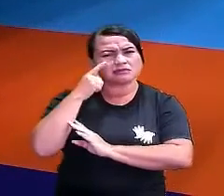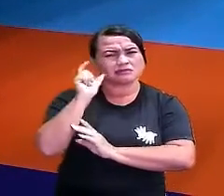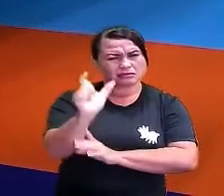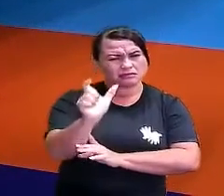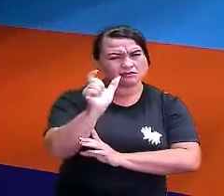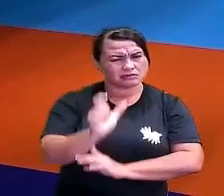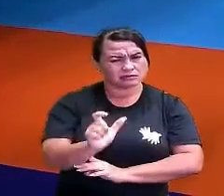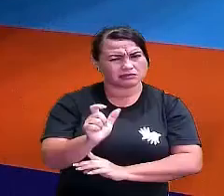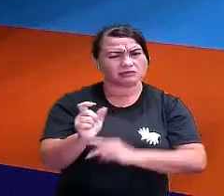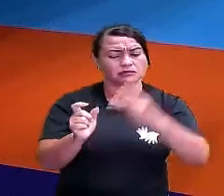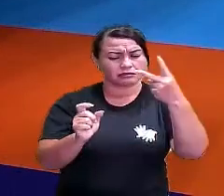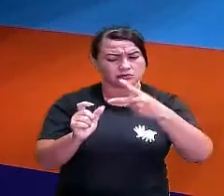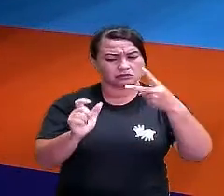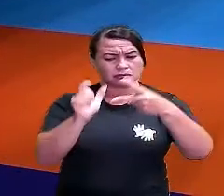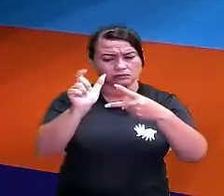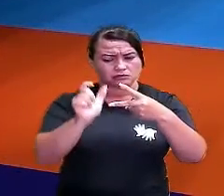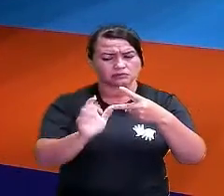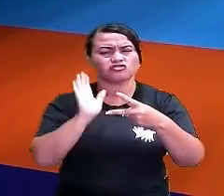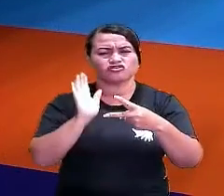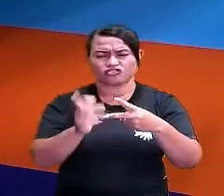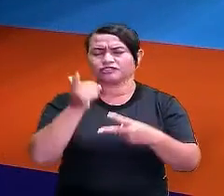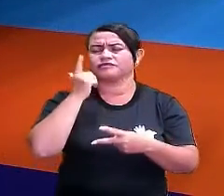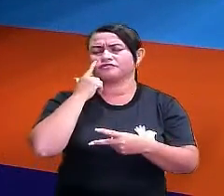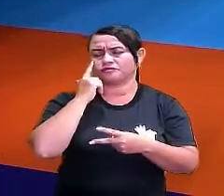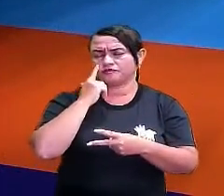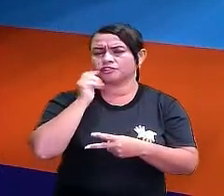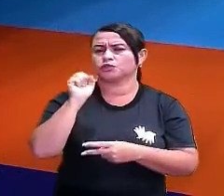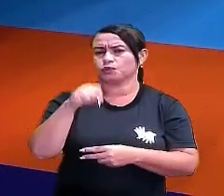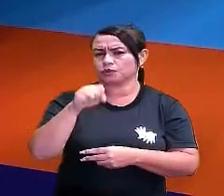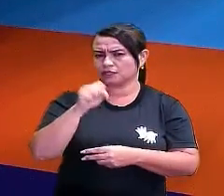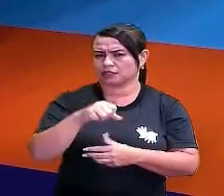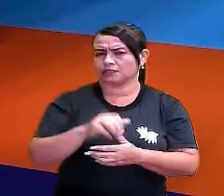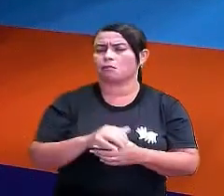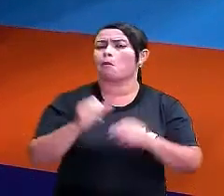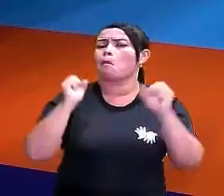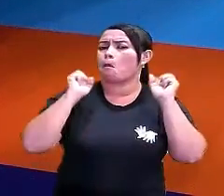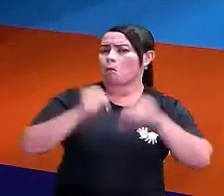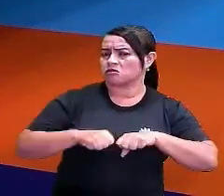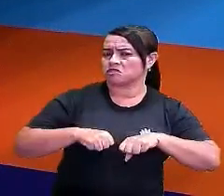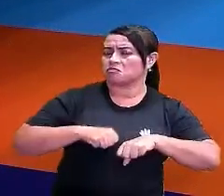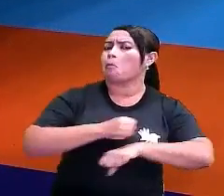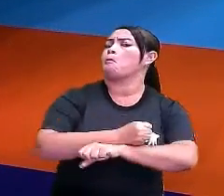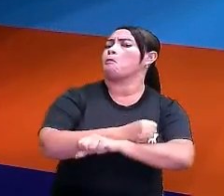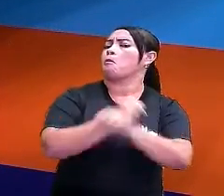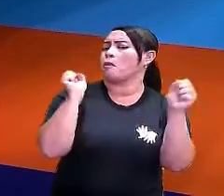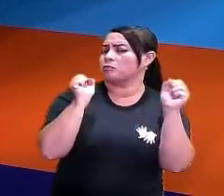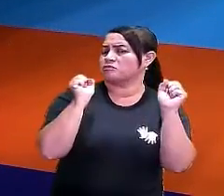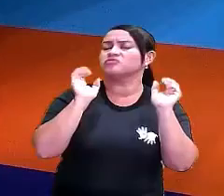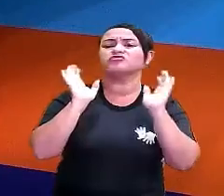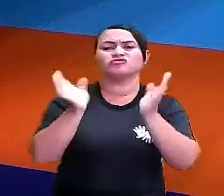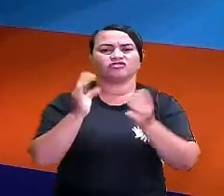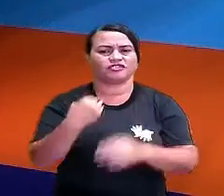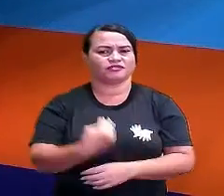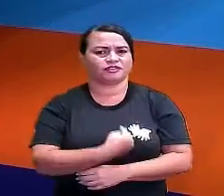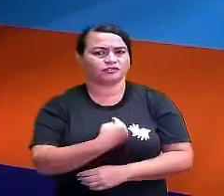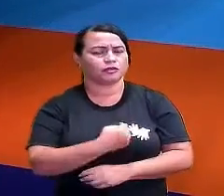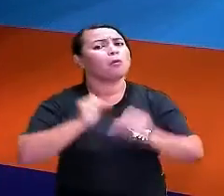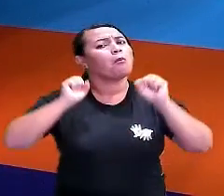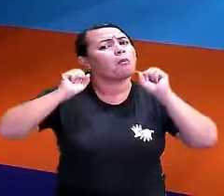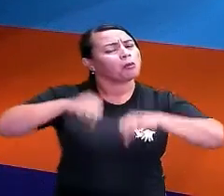ouviu essas expressões, essas palavras, e nós já vivemos essas situações que são